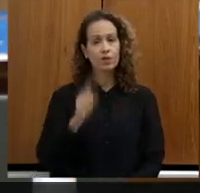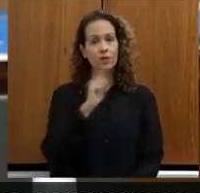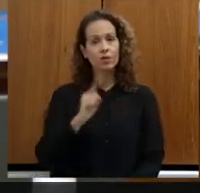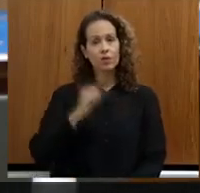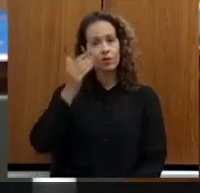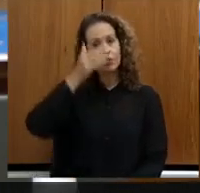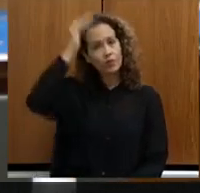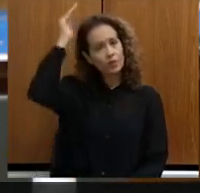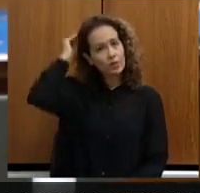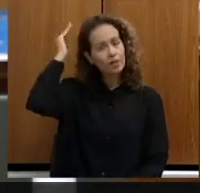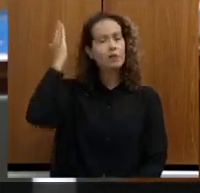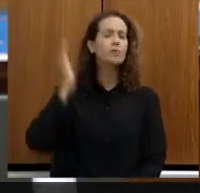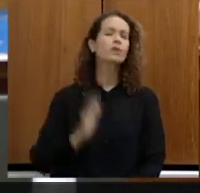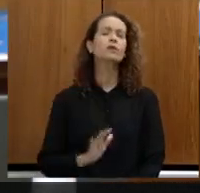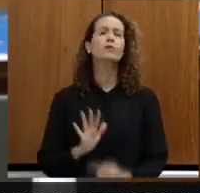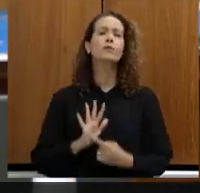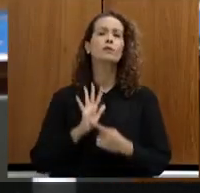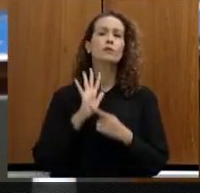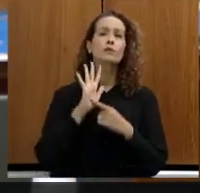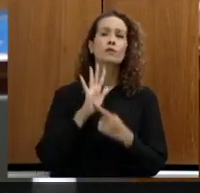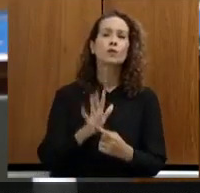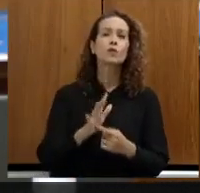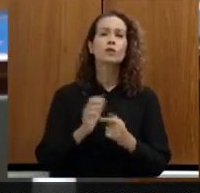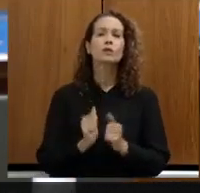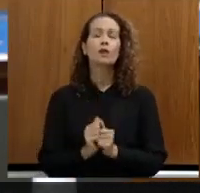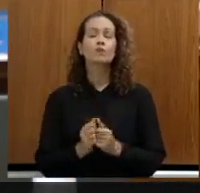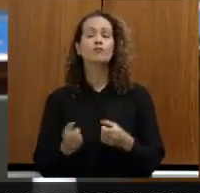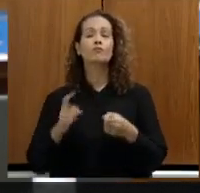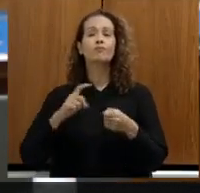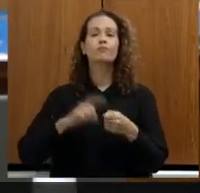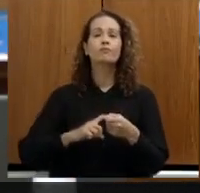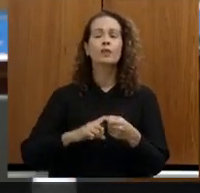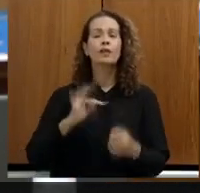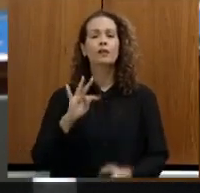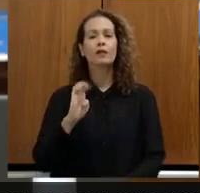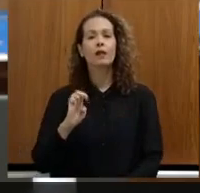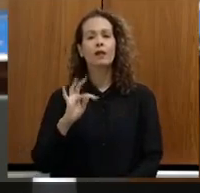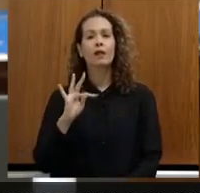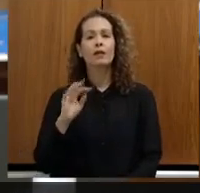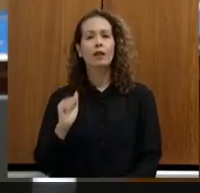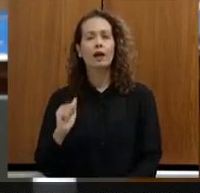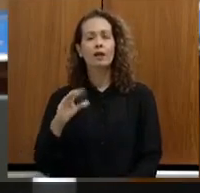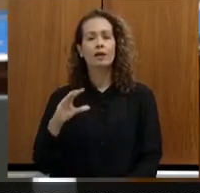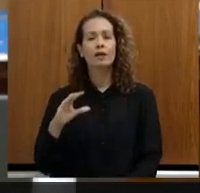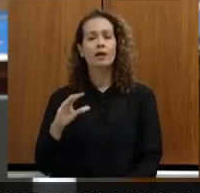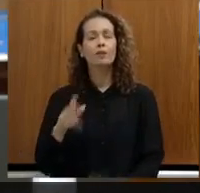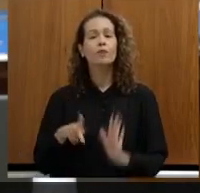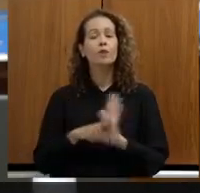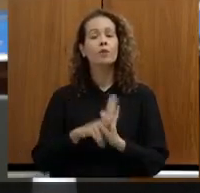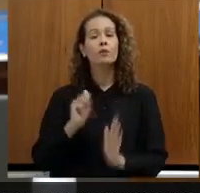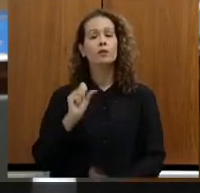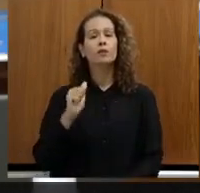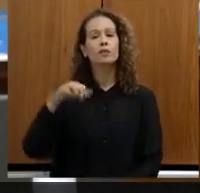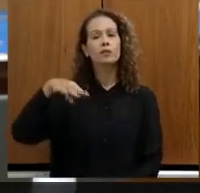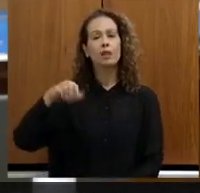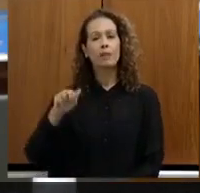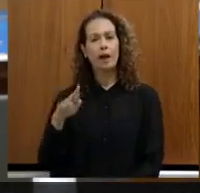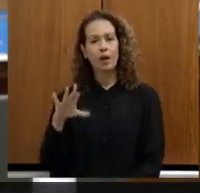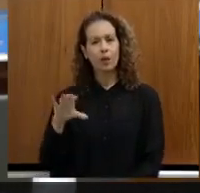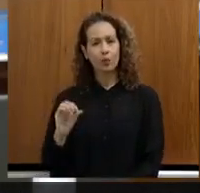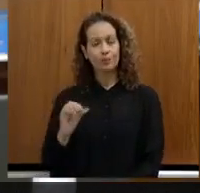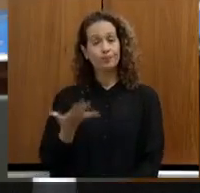de fazer uma repactuação do TETAC da Samarco. Infelizmente, nós não